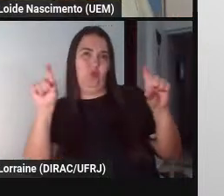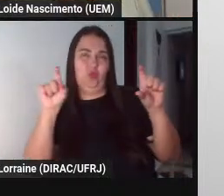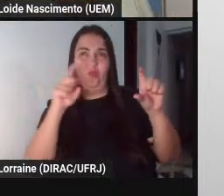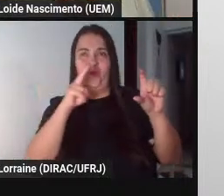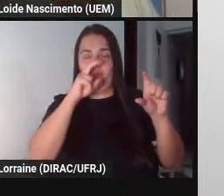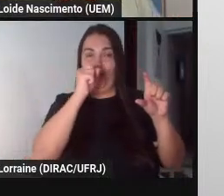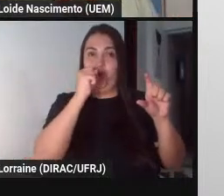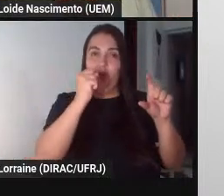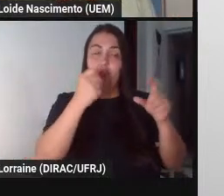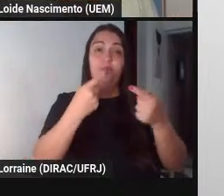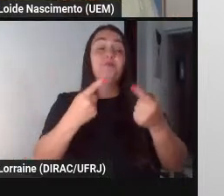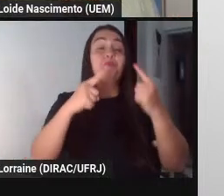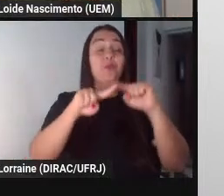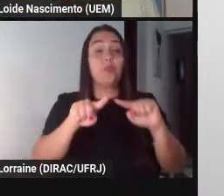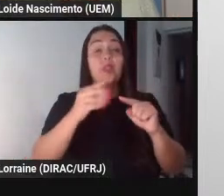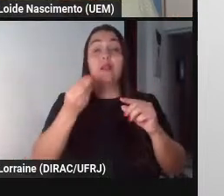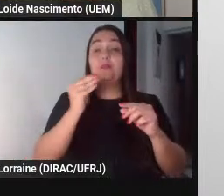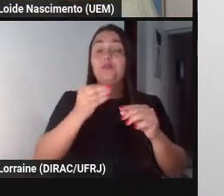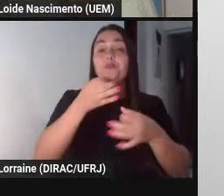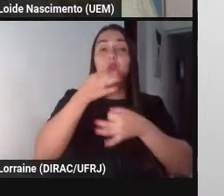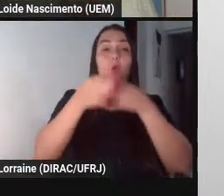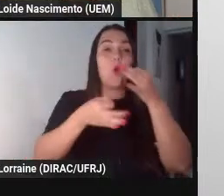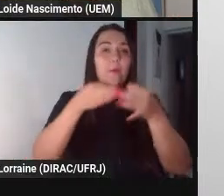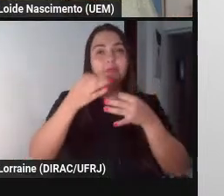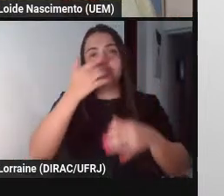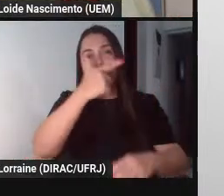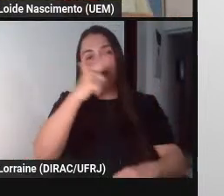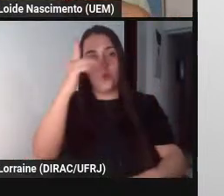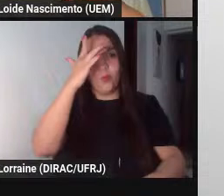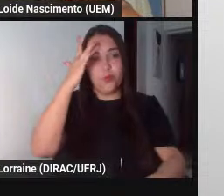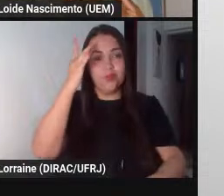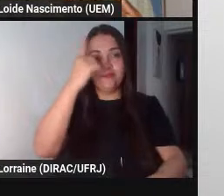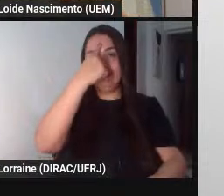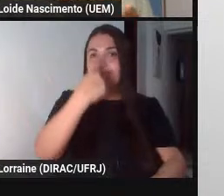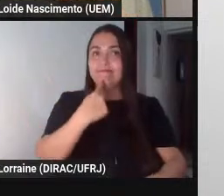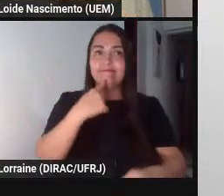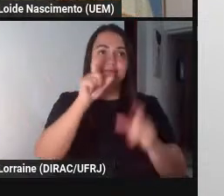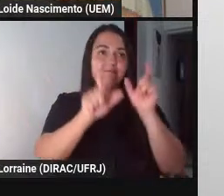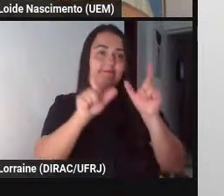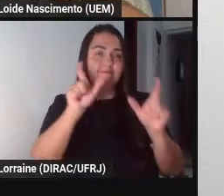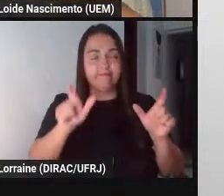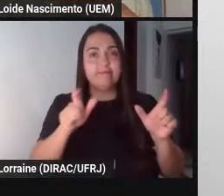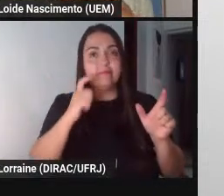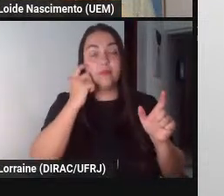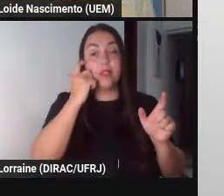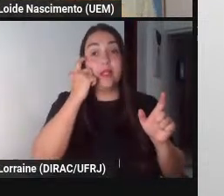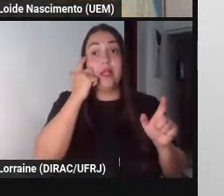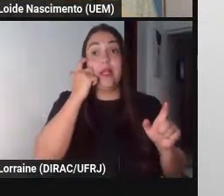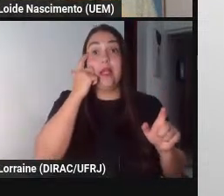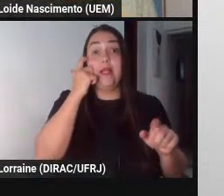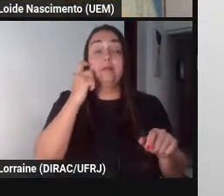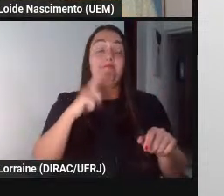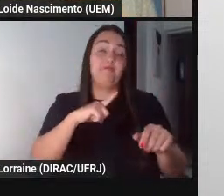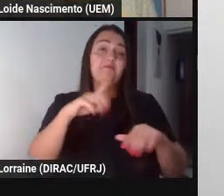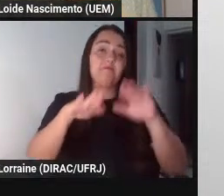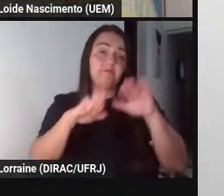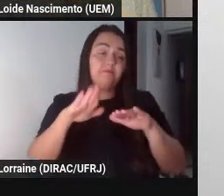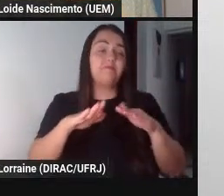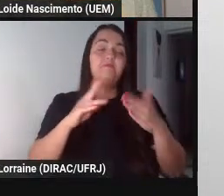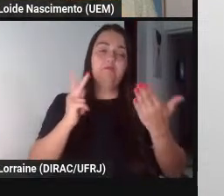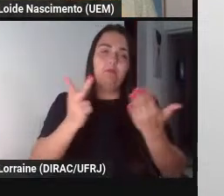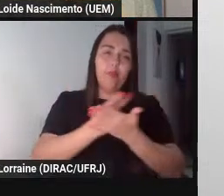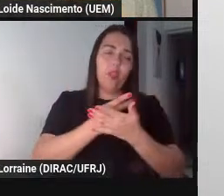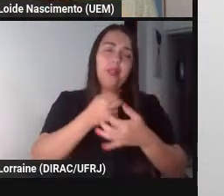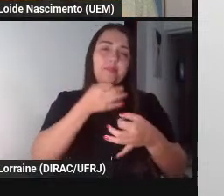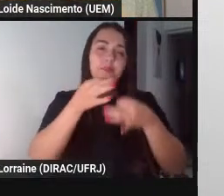comentários das personagens certo que não raramente acontece às vezes desses